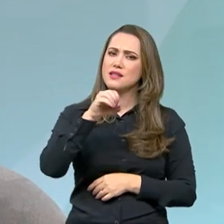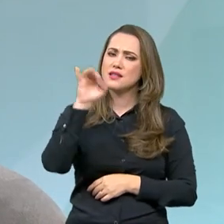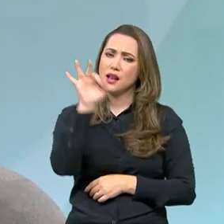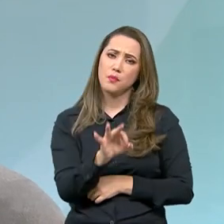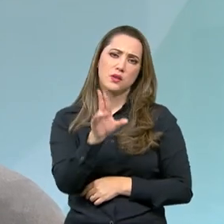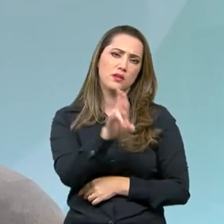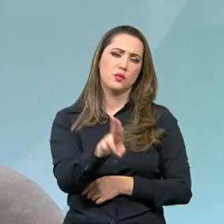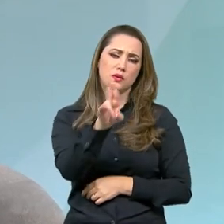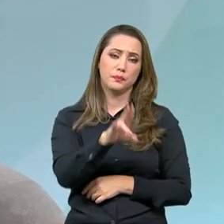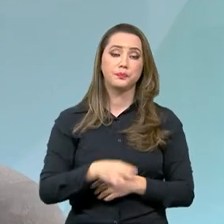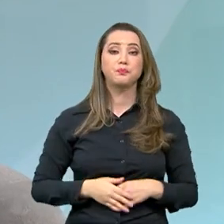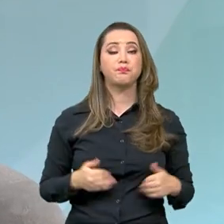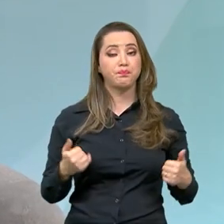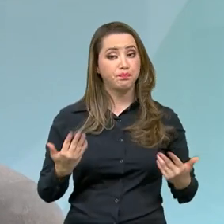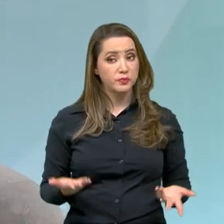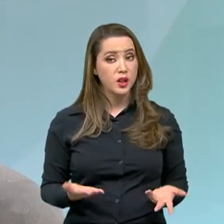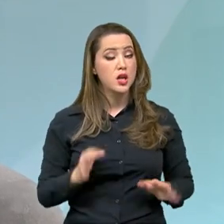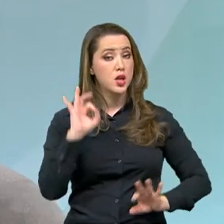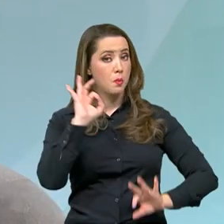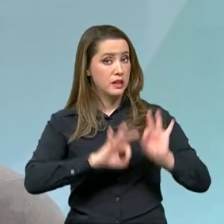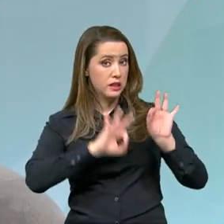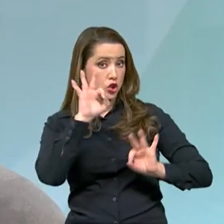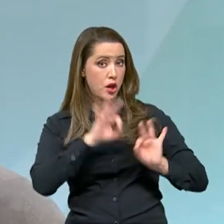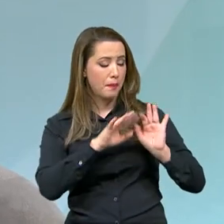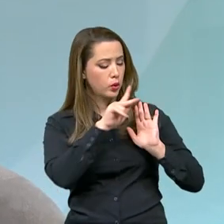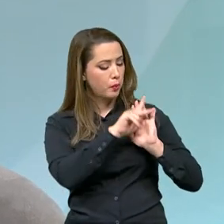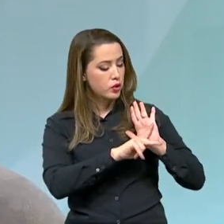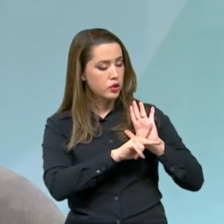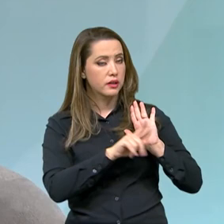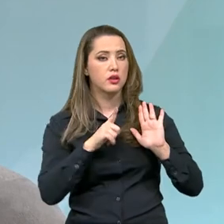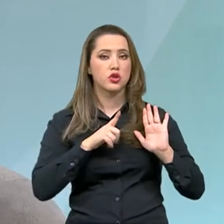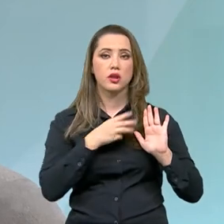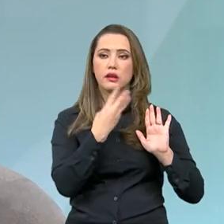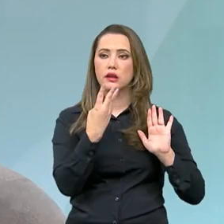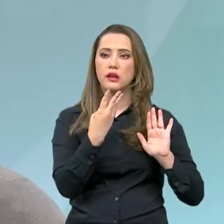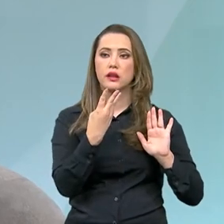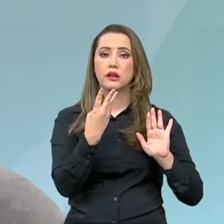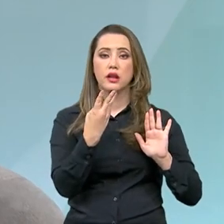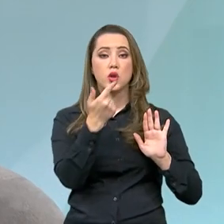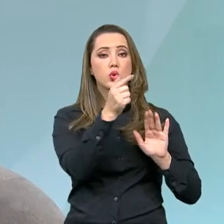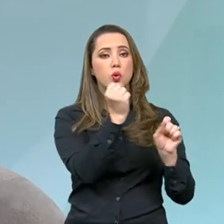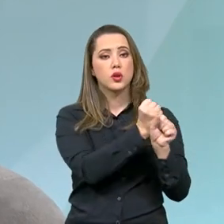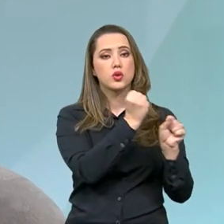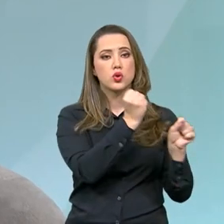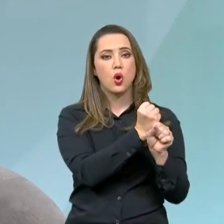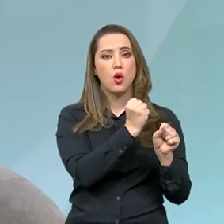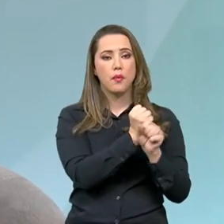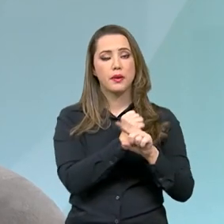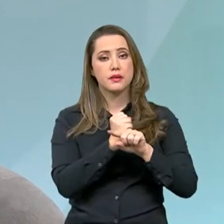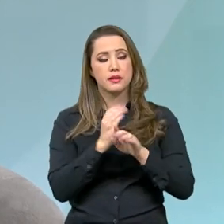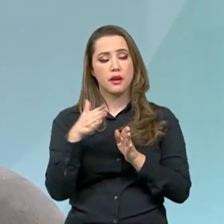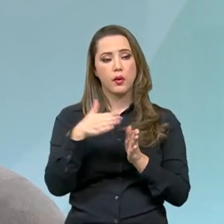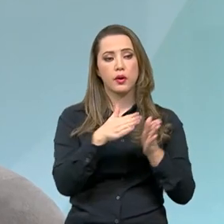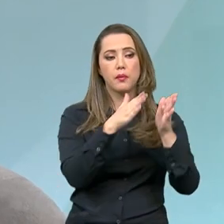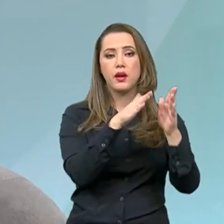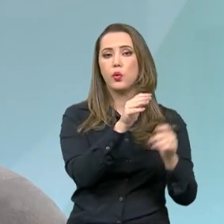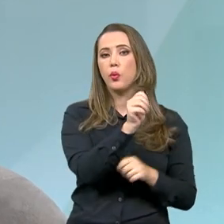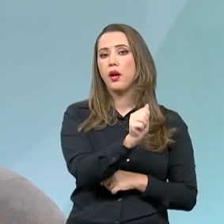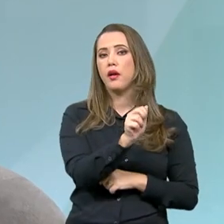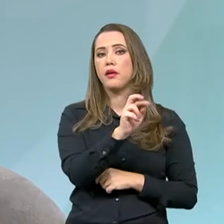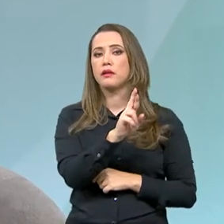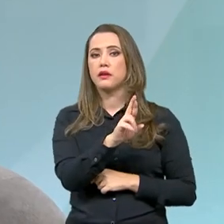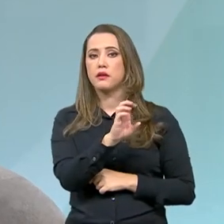E o projeto da transposição, ele contemplava outras três obras. Acho que é sempre importante lembrar isso. O ramal do Agreste, que